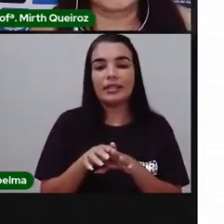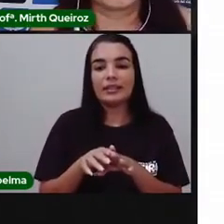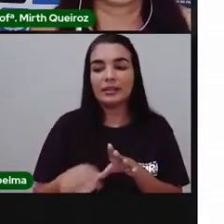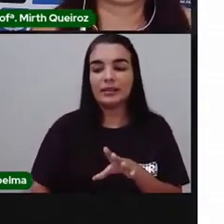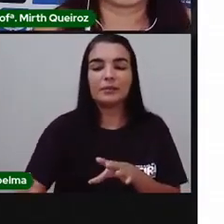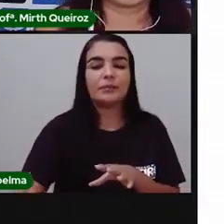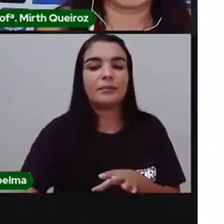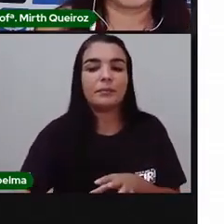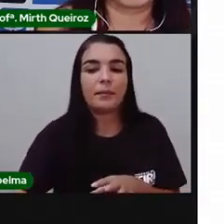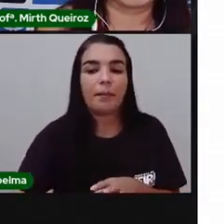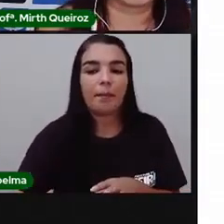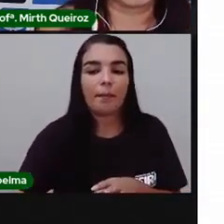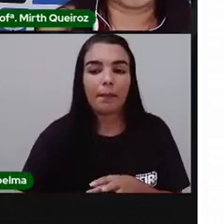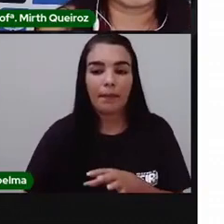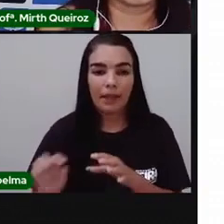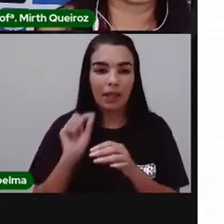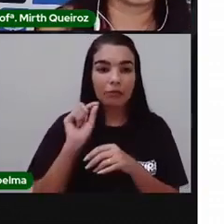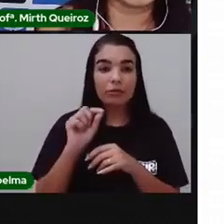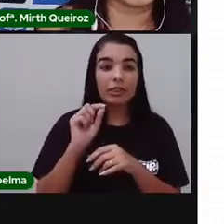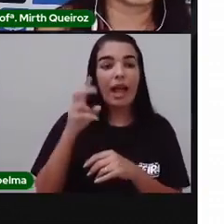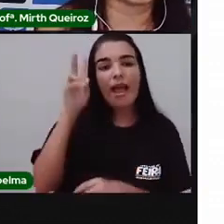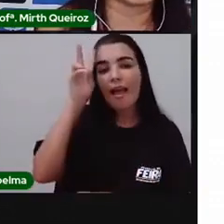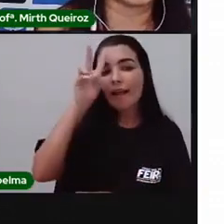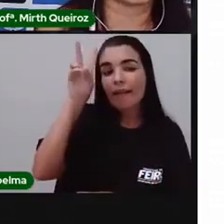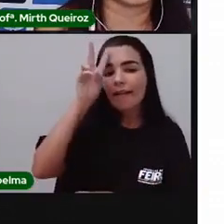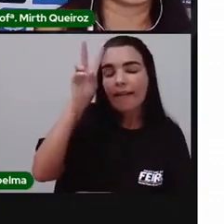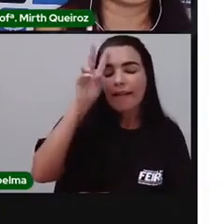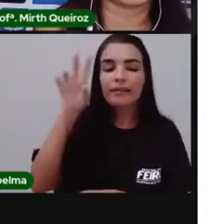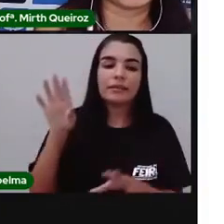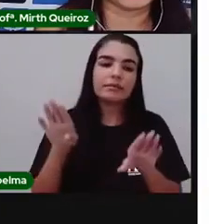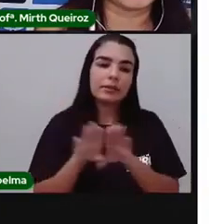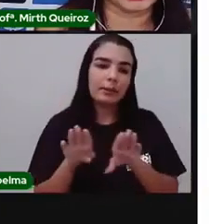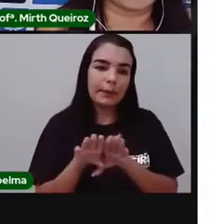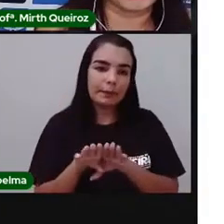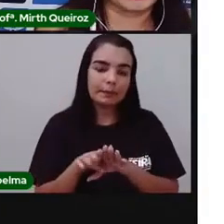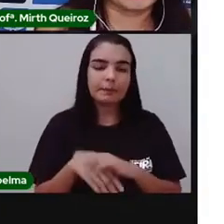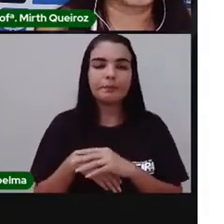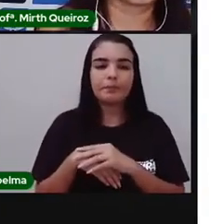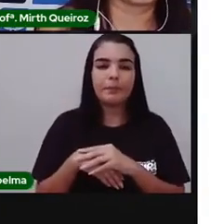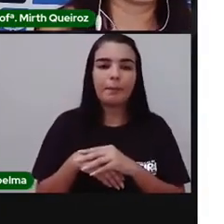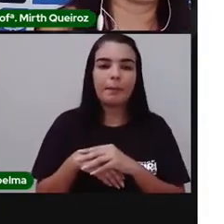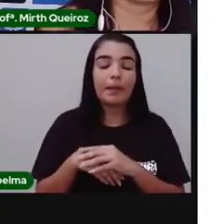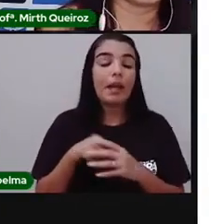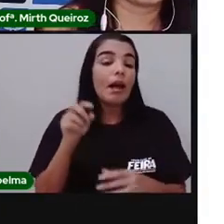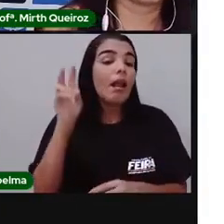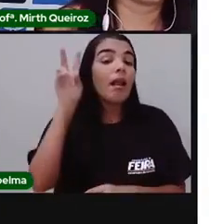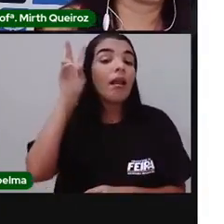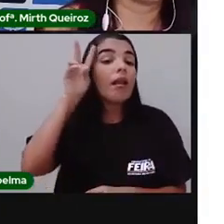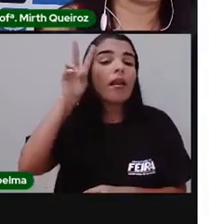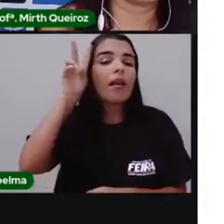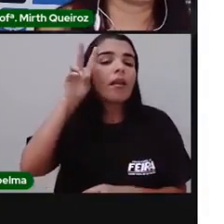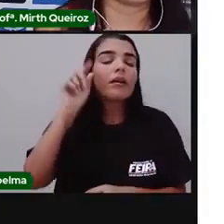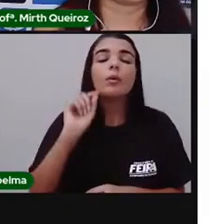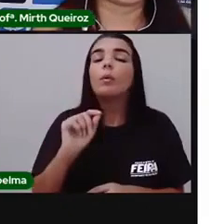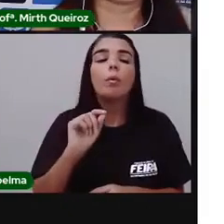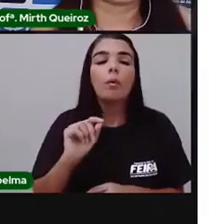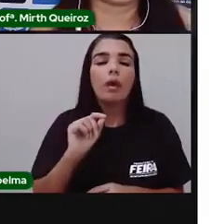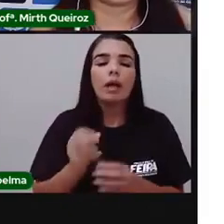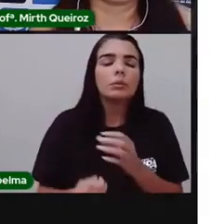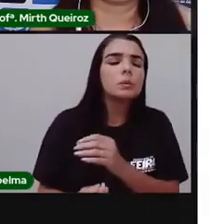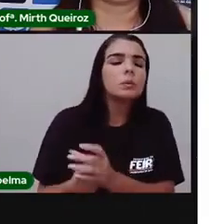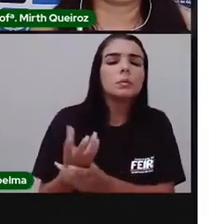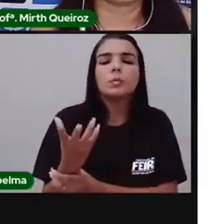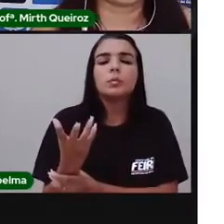são lendas, né? Na verdade, duas lendas que nós vamos utilizar. As lendas, elas surgiram a